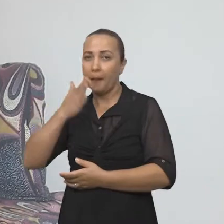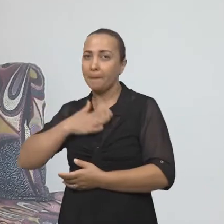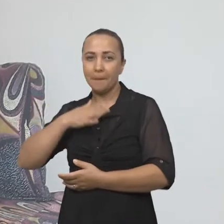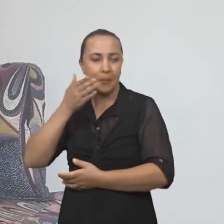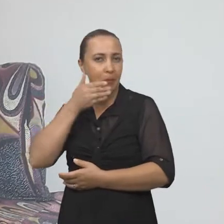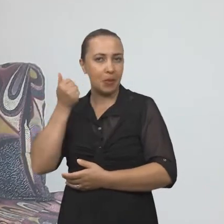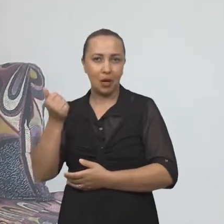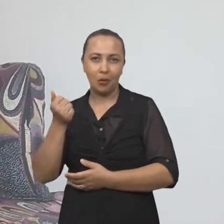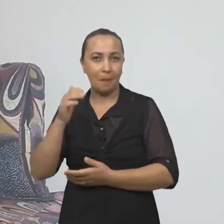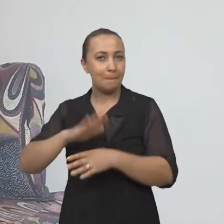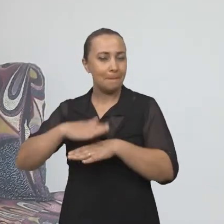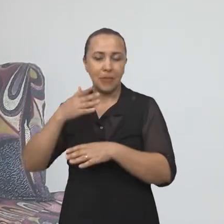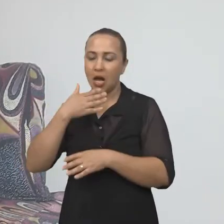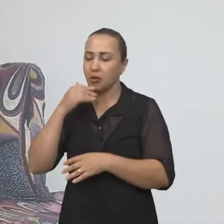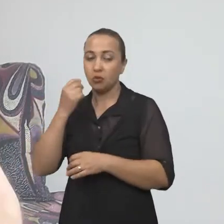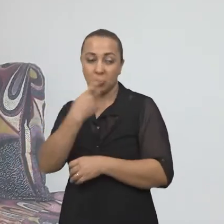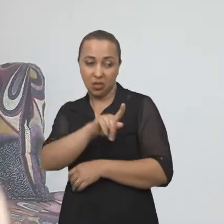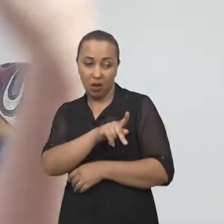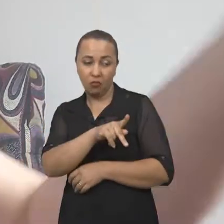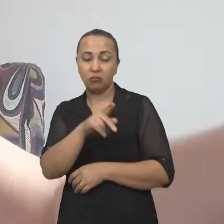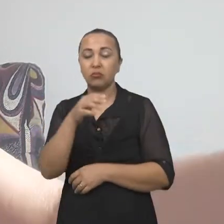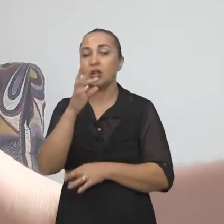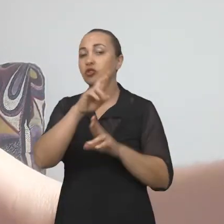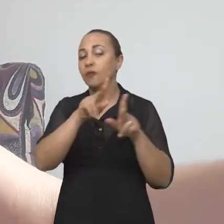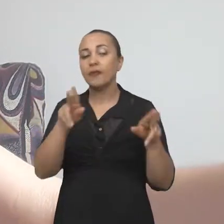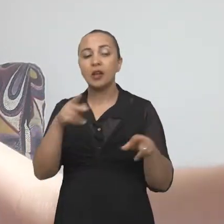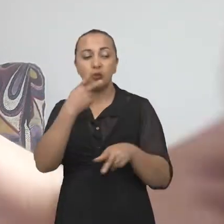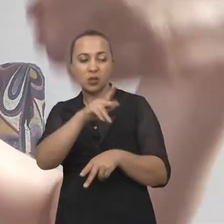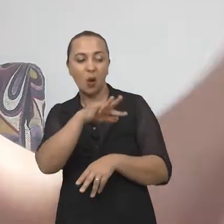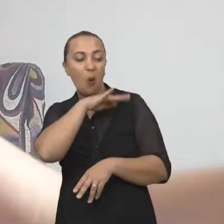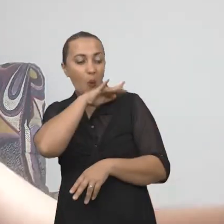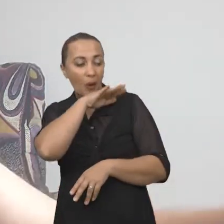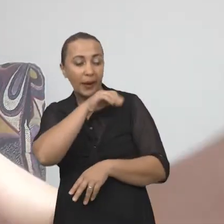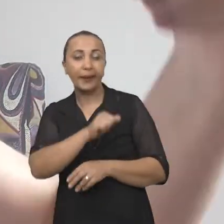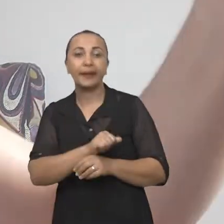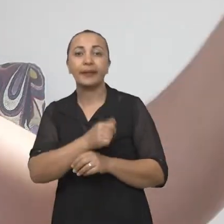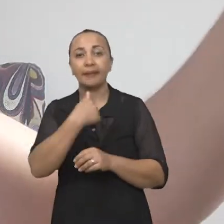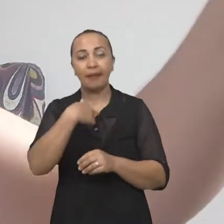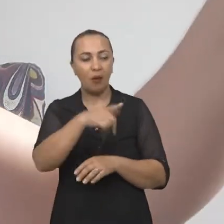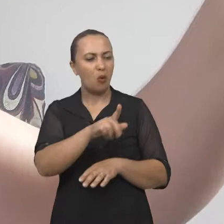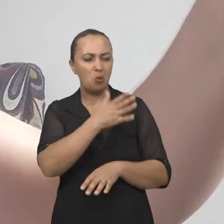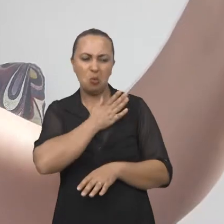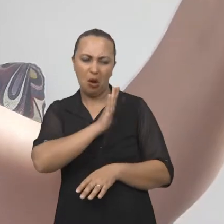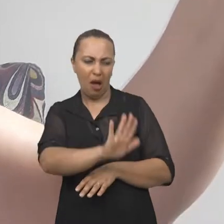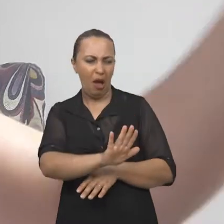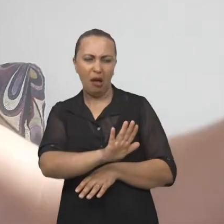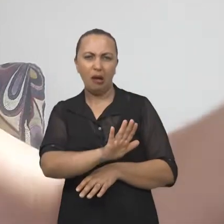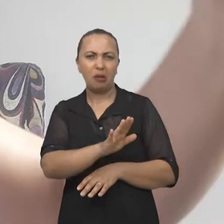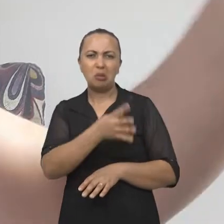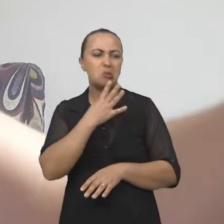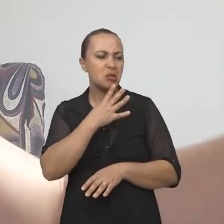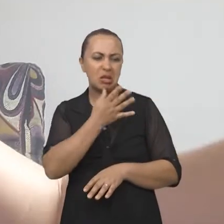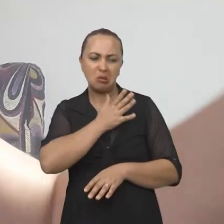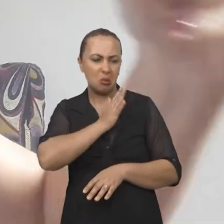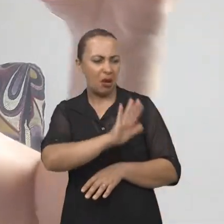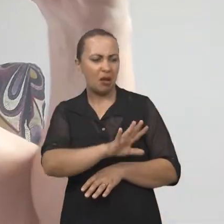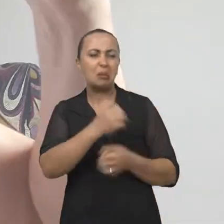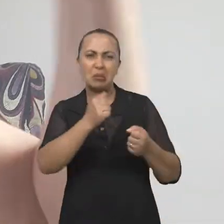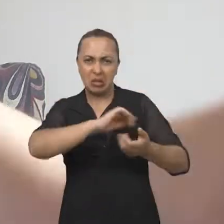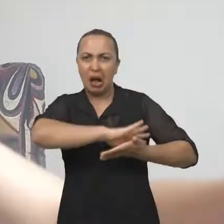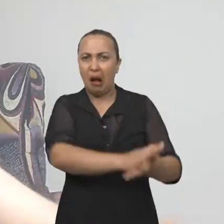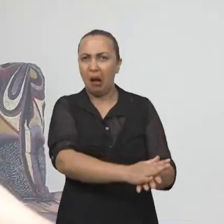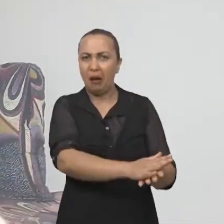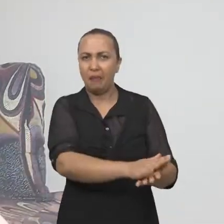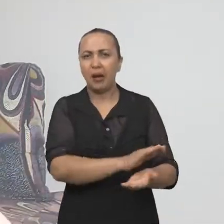eu acho que o meu é melhor, o meu é mais interessante, e o seu é diferente, é ruim, e eu não quero, não quero conhecer,